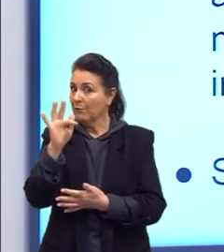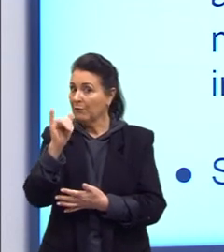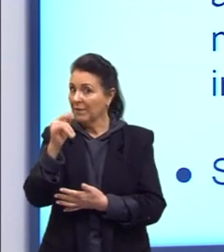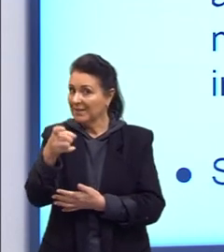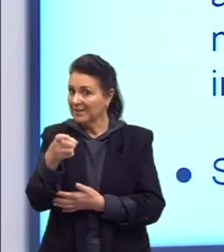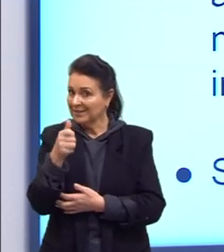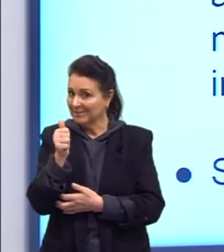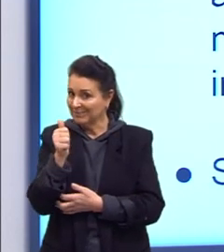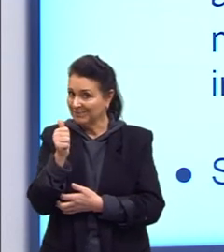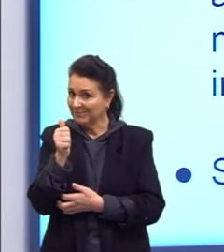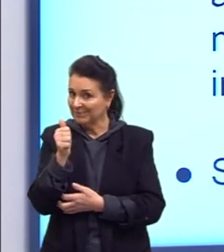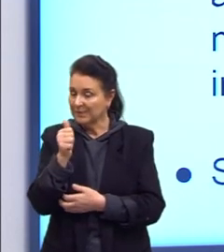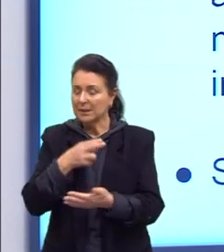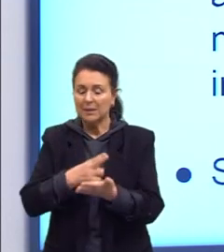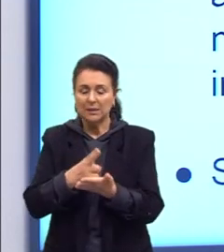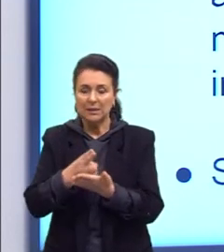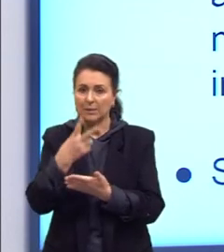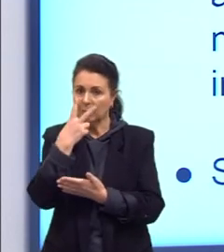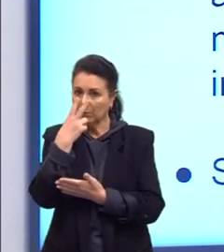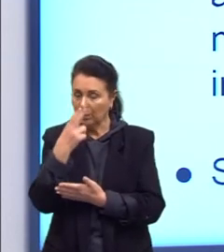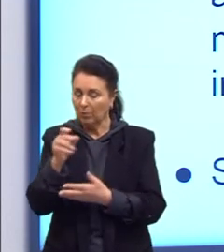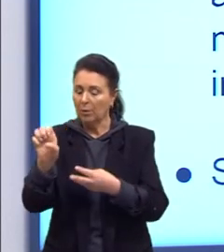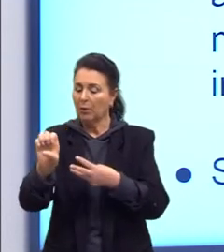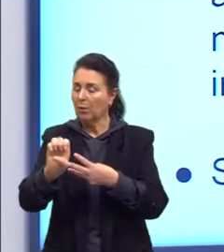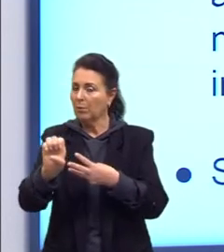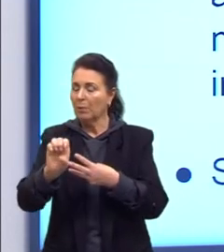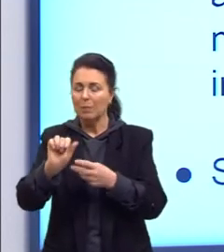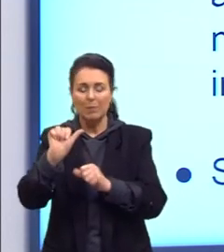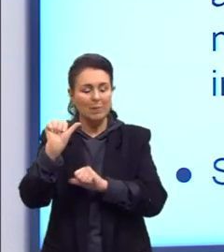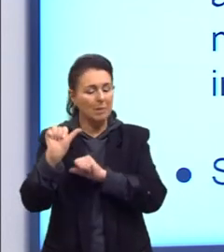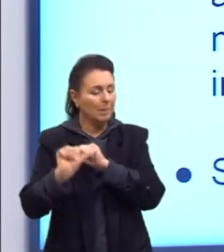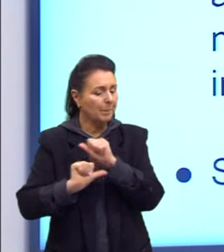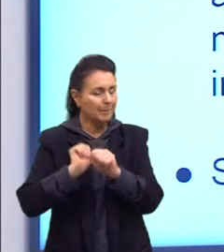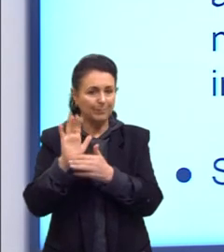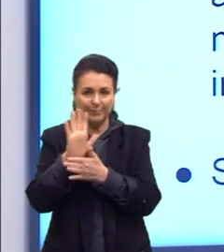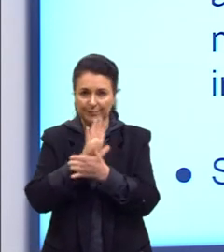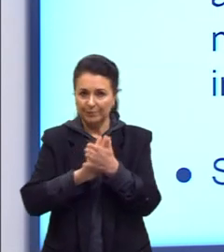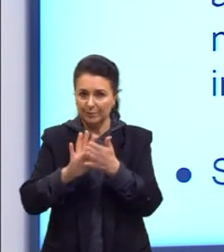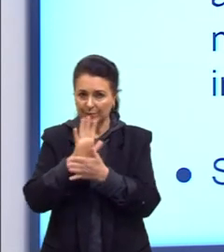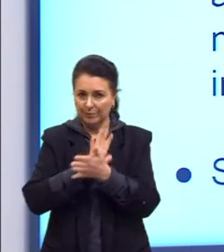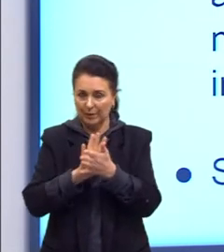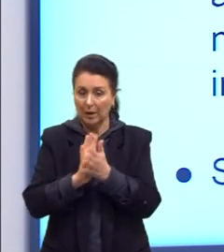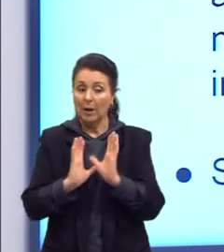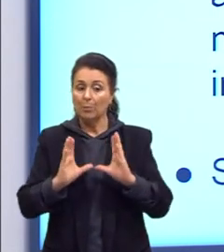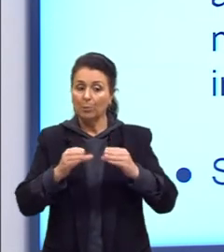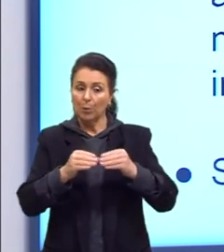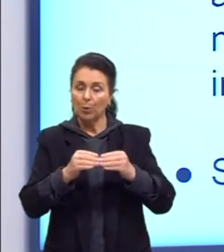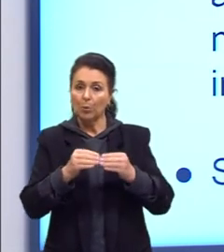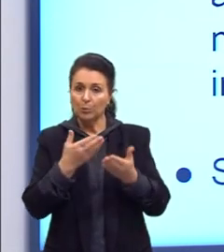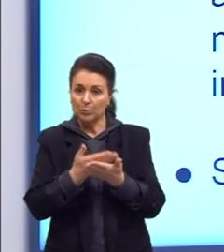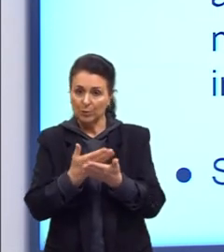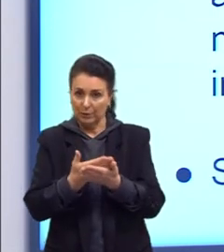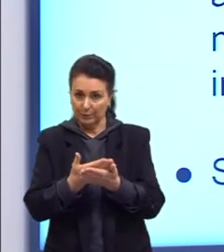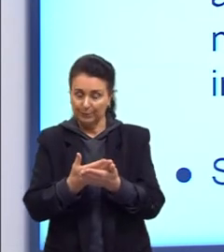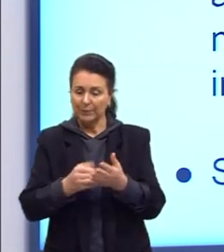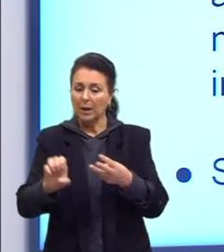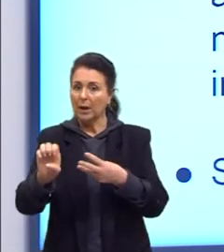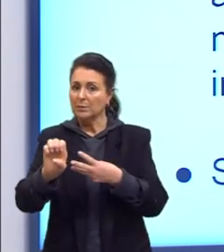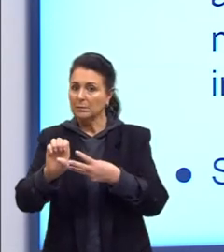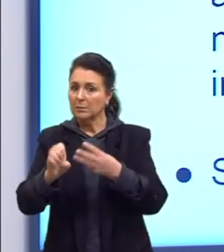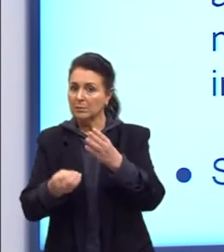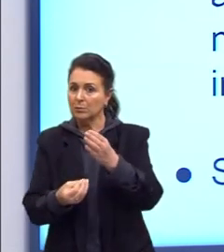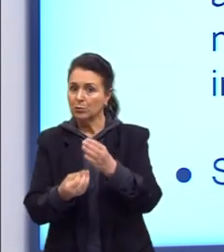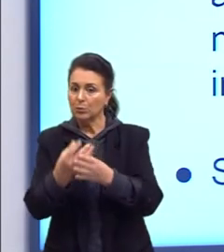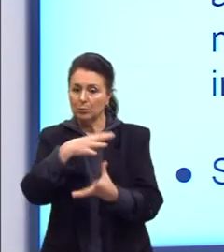hipótese fixista. A espécie não muda. Para o fixismo, as espécies surgiram na Terra já